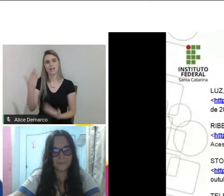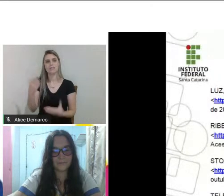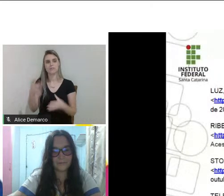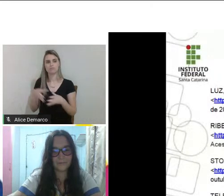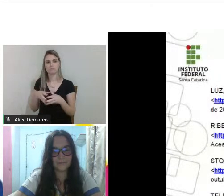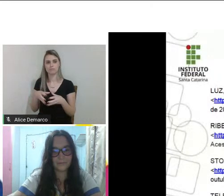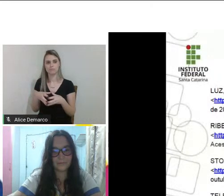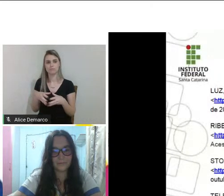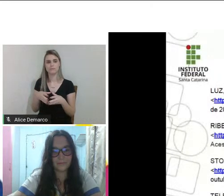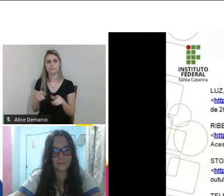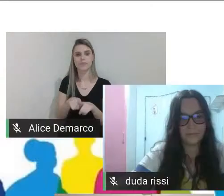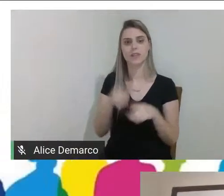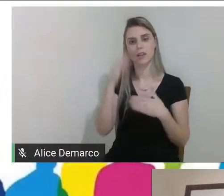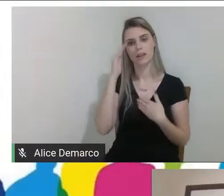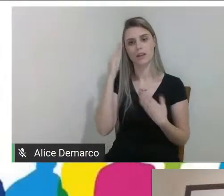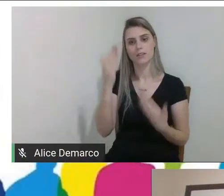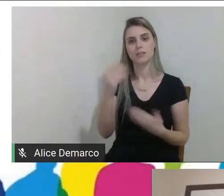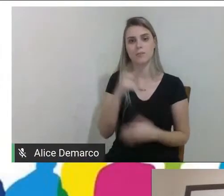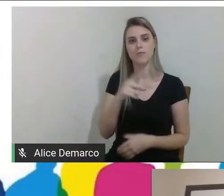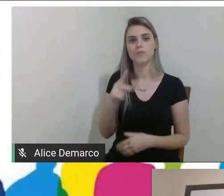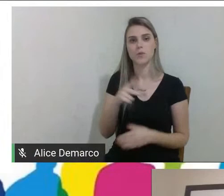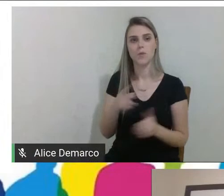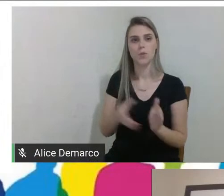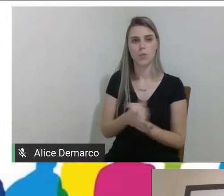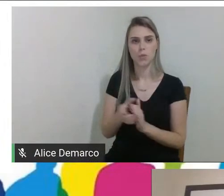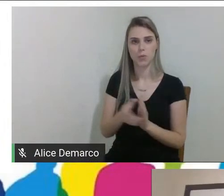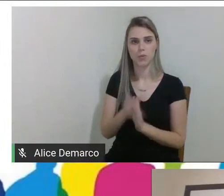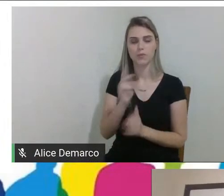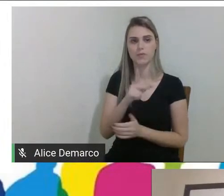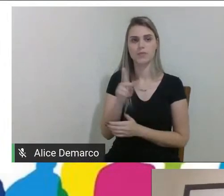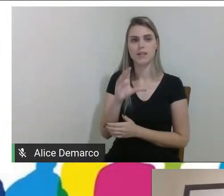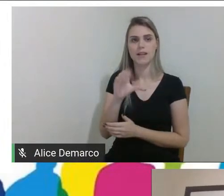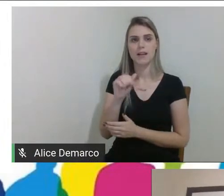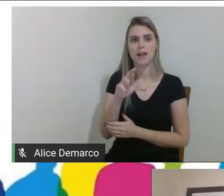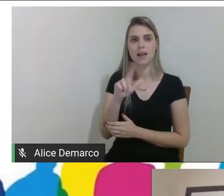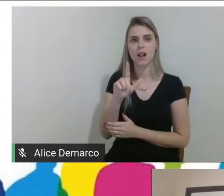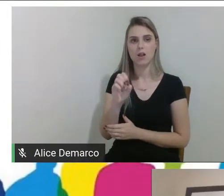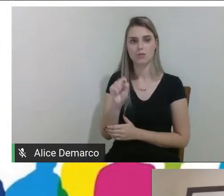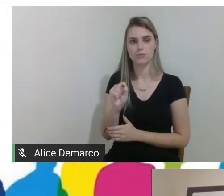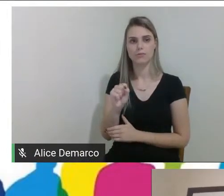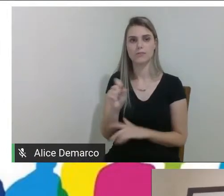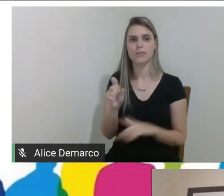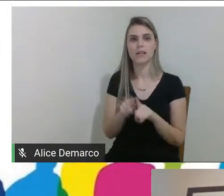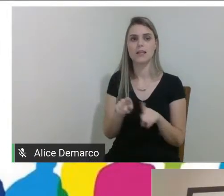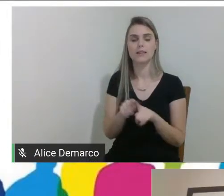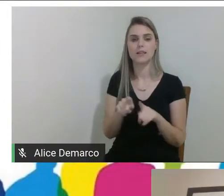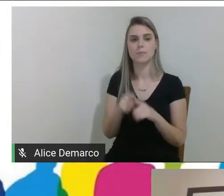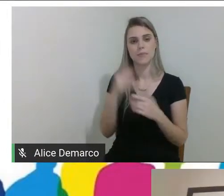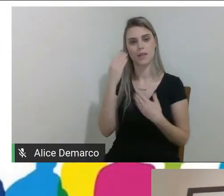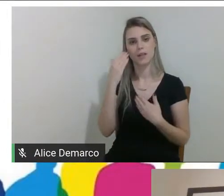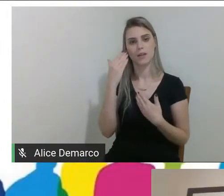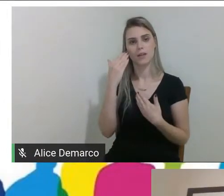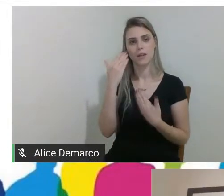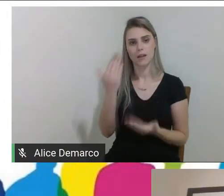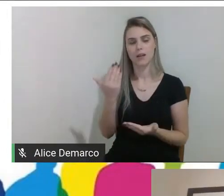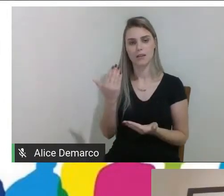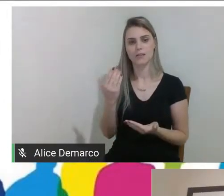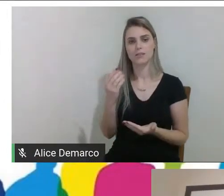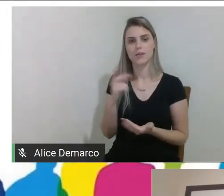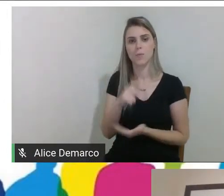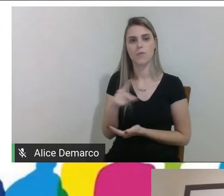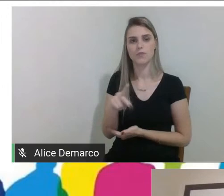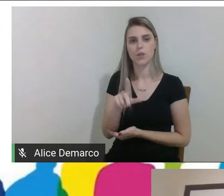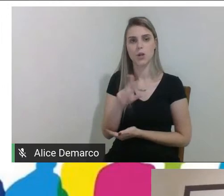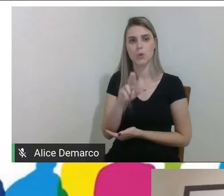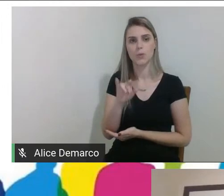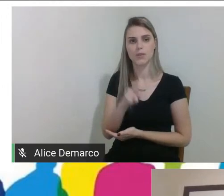agradeço também ao professor orientador o professor Carlos Aita e também gostaria de remeter o agradecimento ao professor